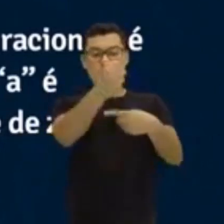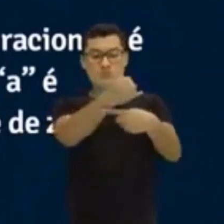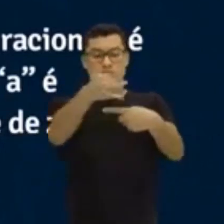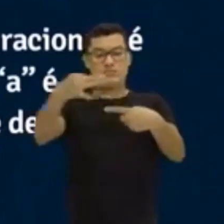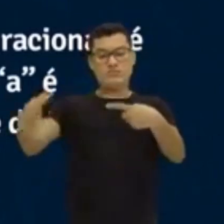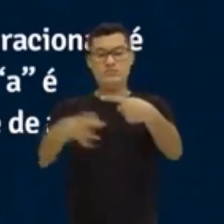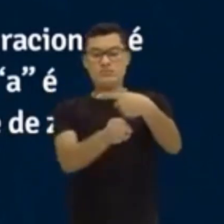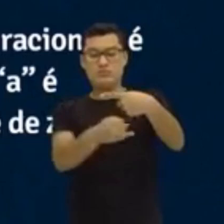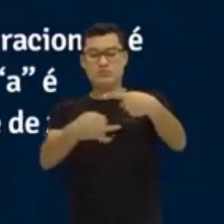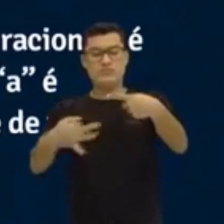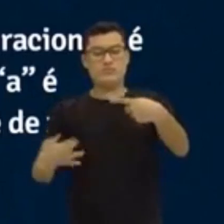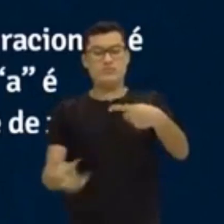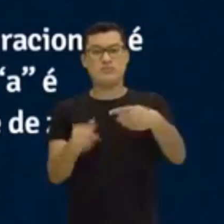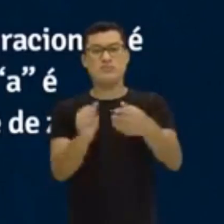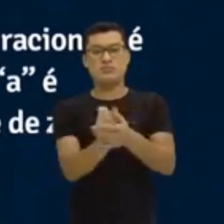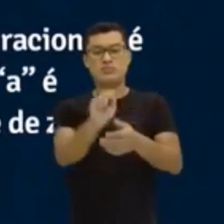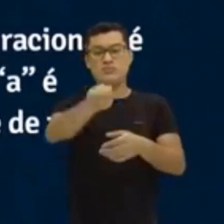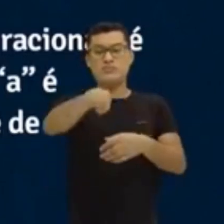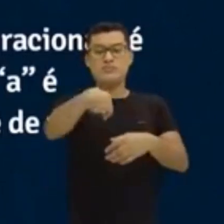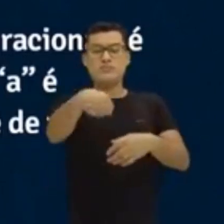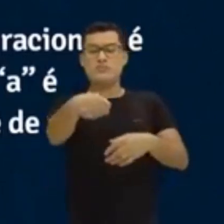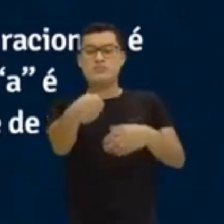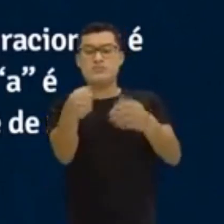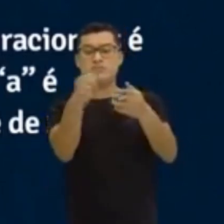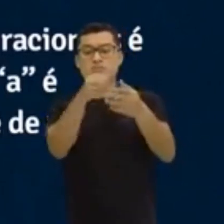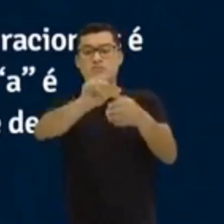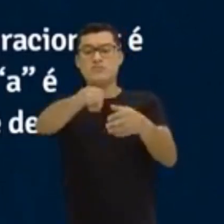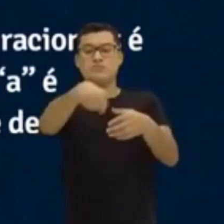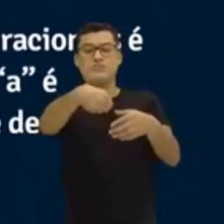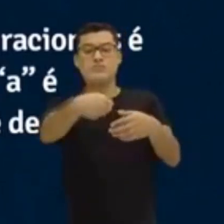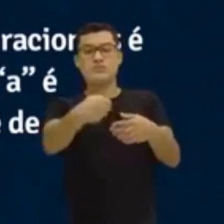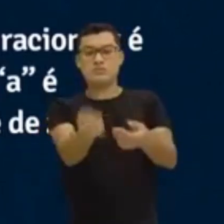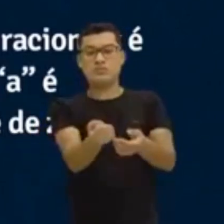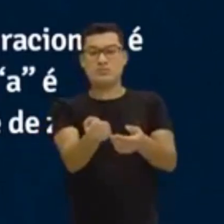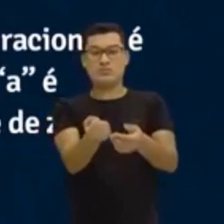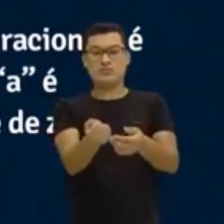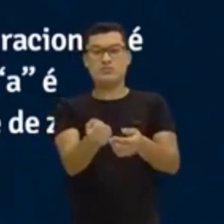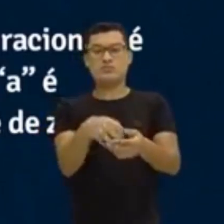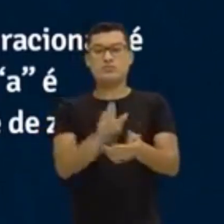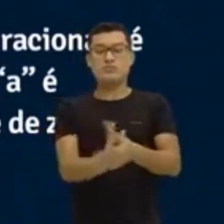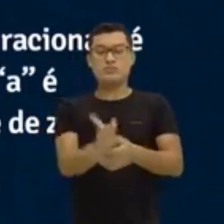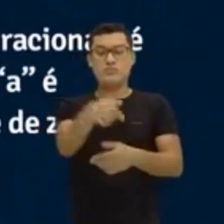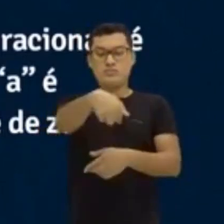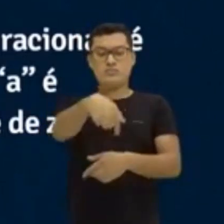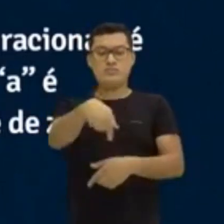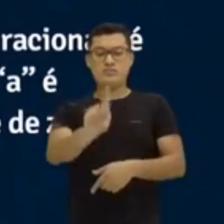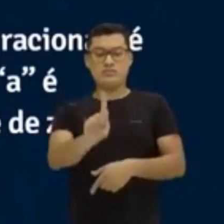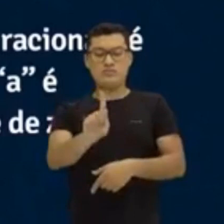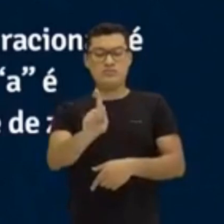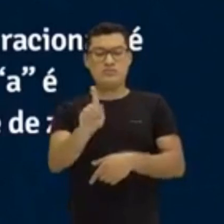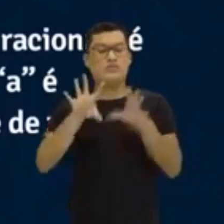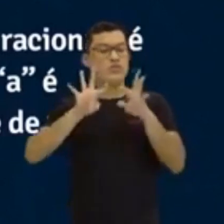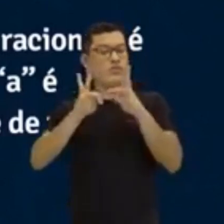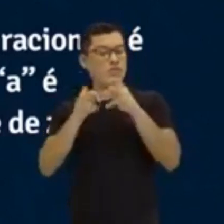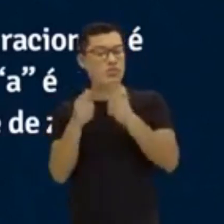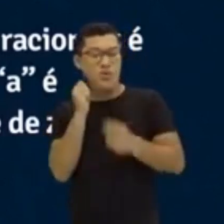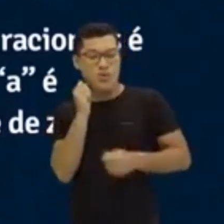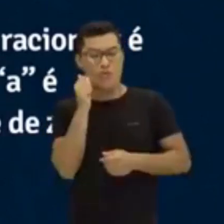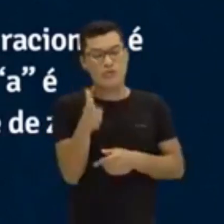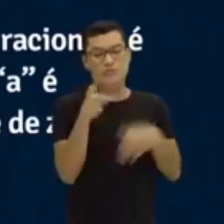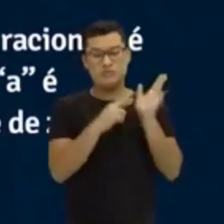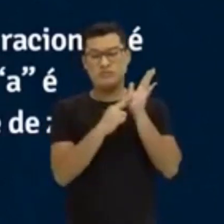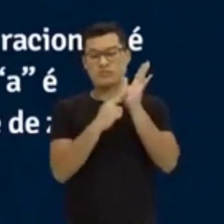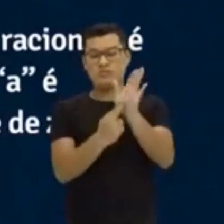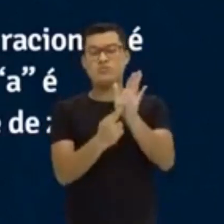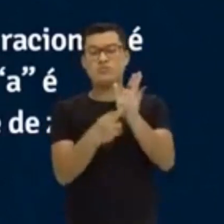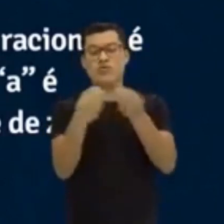símbolo dos números racionais é essa letra Q, meio diferente aqui, tá? É número racional. Todo número que eu consegui representar como